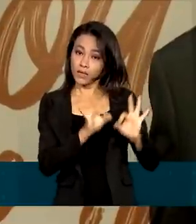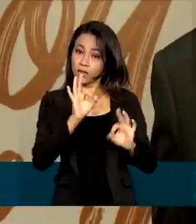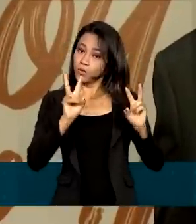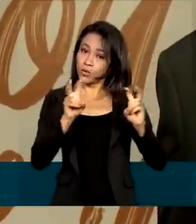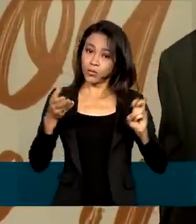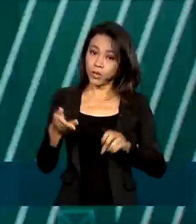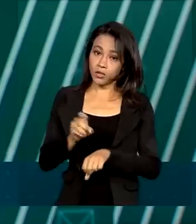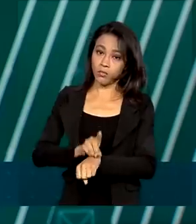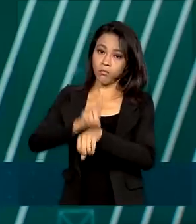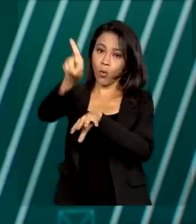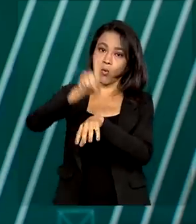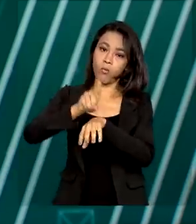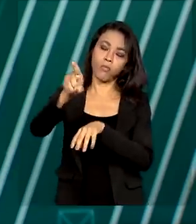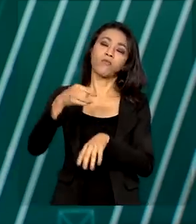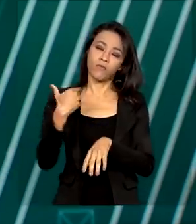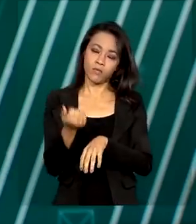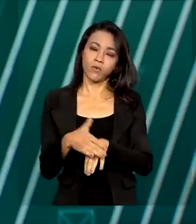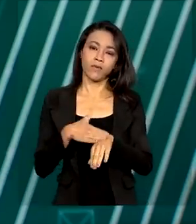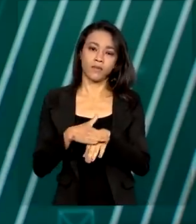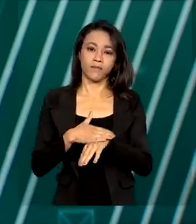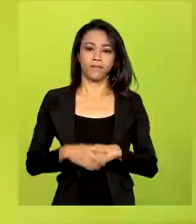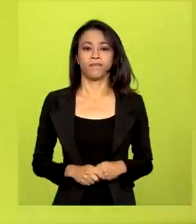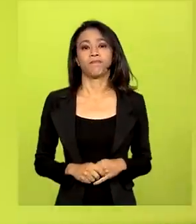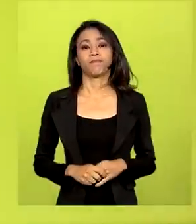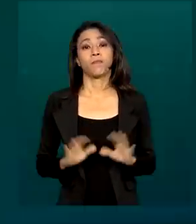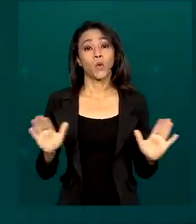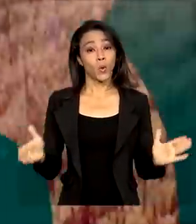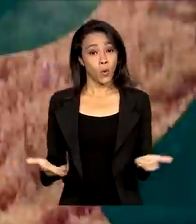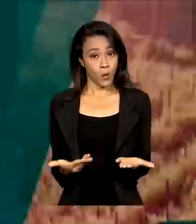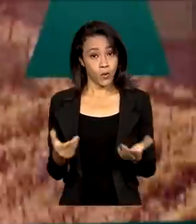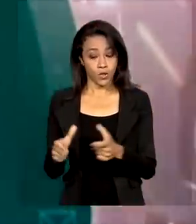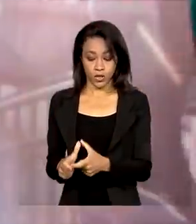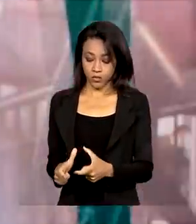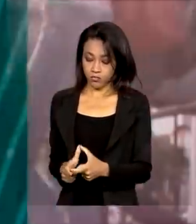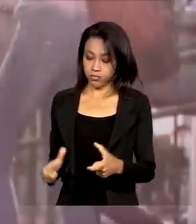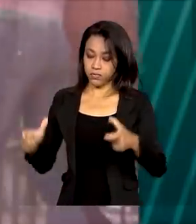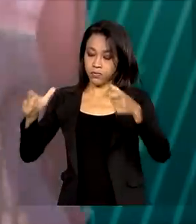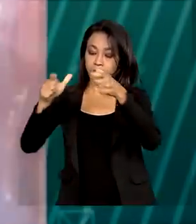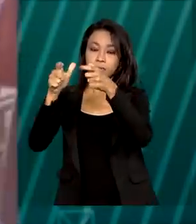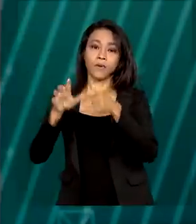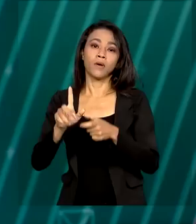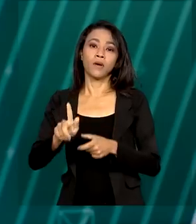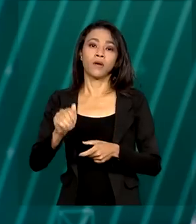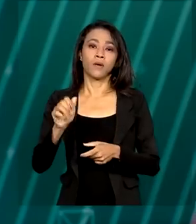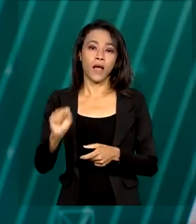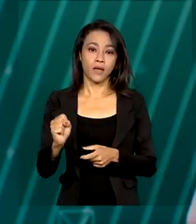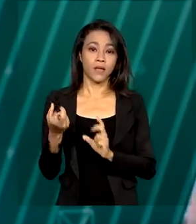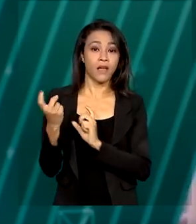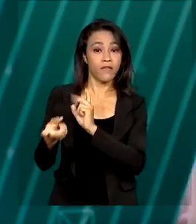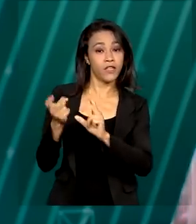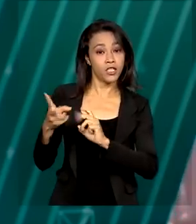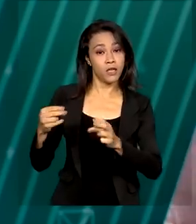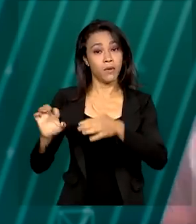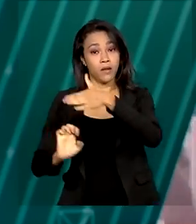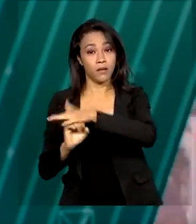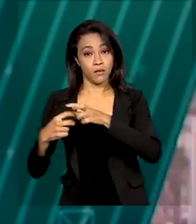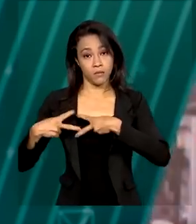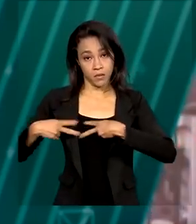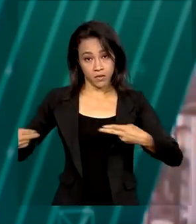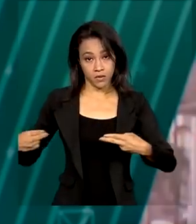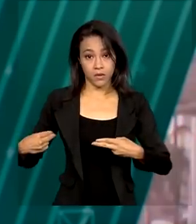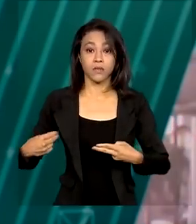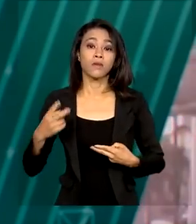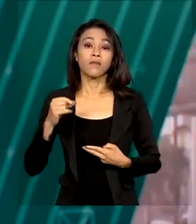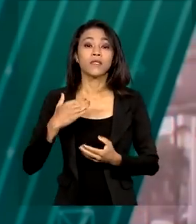vamos conversar. A partir de hoje, o preço do gás de cozinha vendido pela Petrobras às distribuidoras terá uma